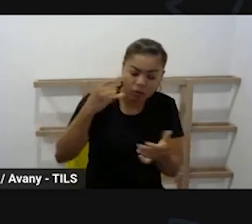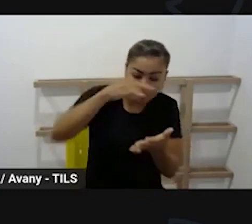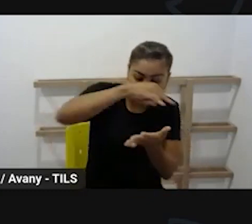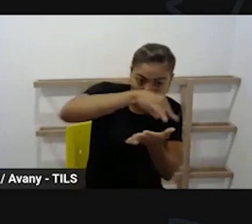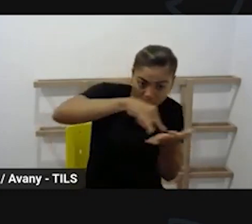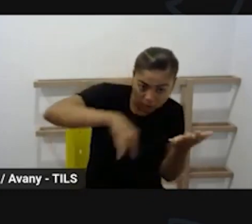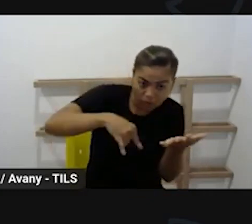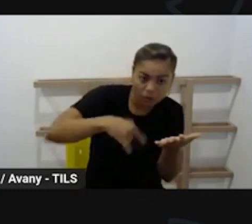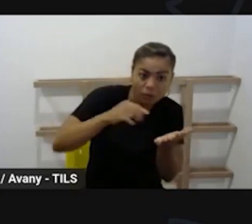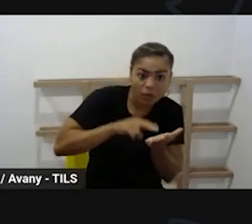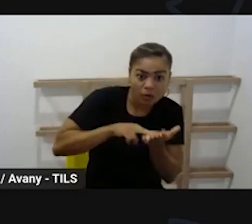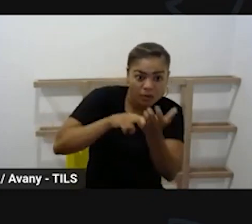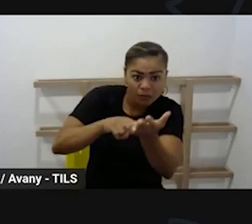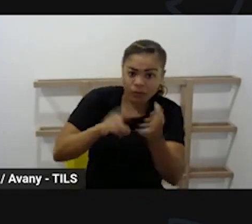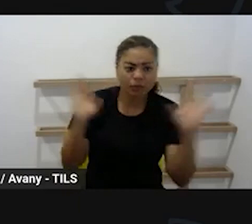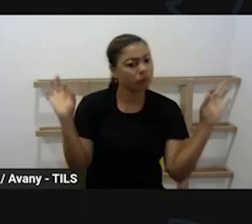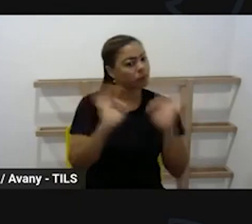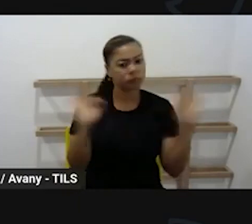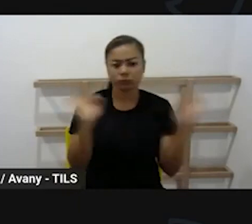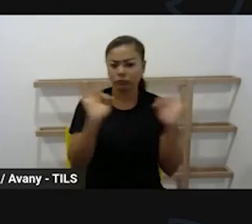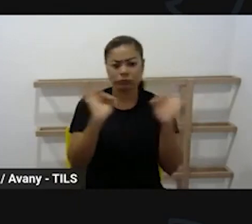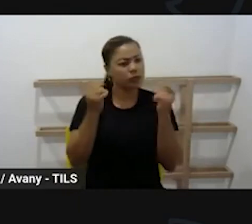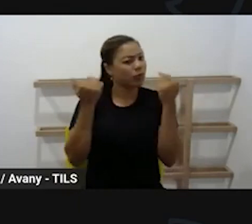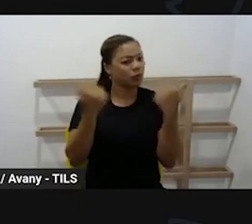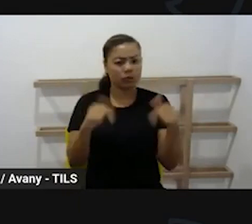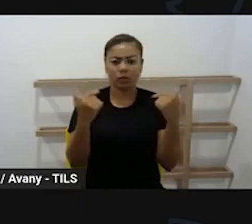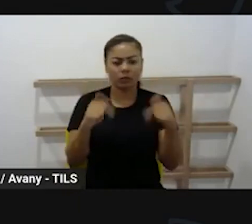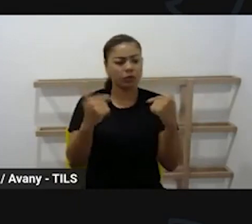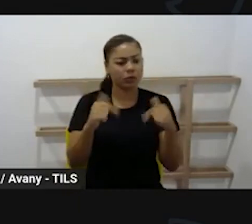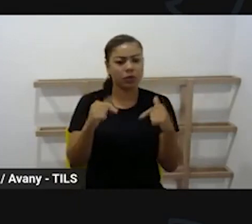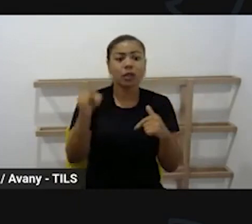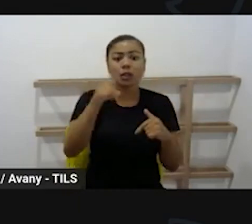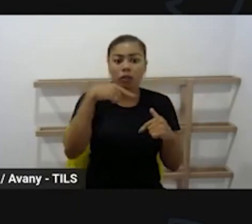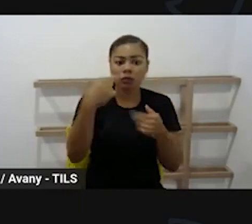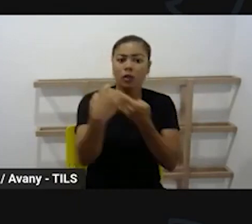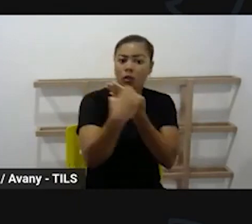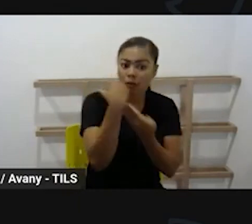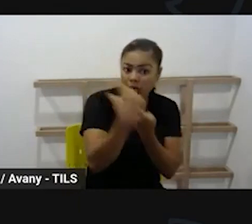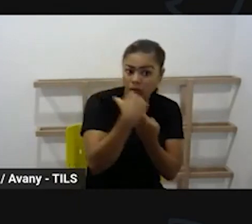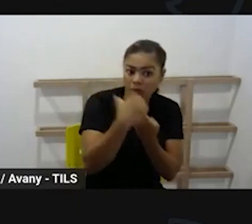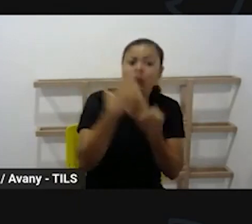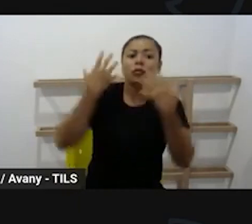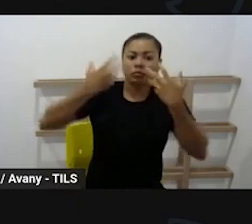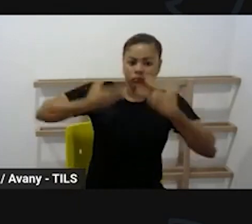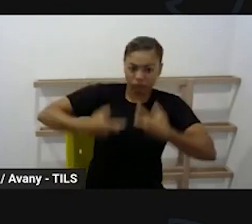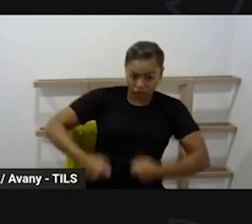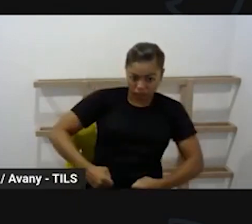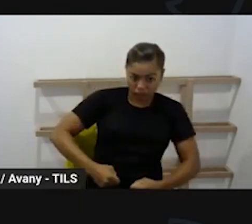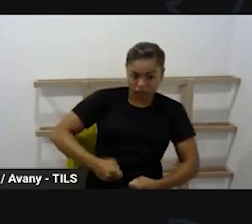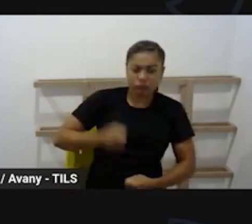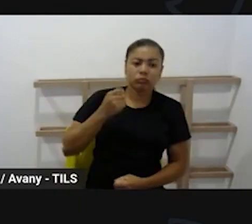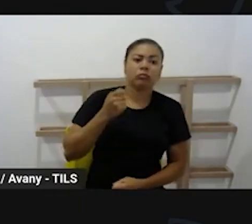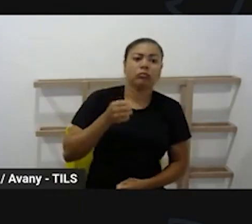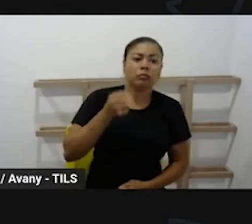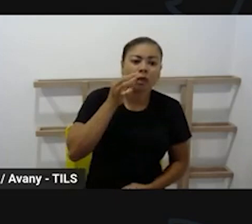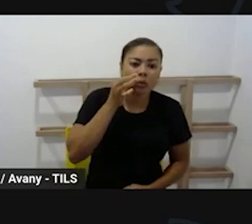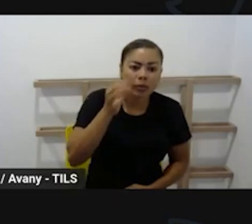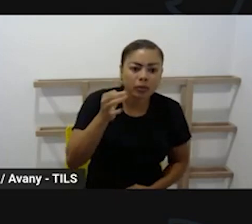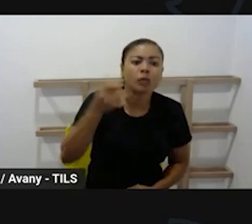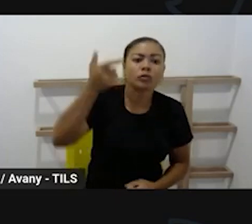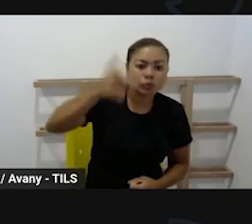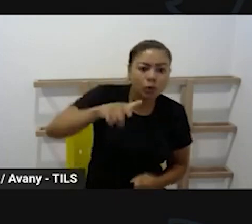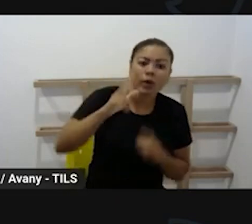muda as orientações a gente segue as mesmas orientações que a gente vinha seguindo no ano passado tá bom? então fazendo